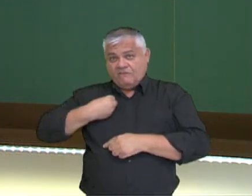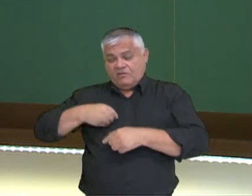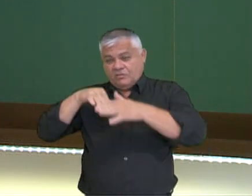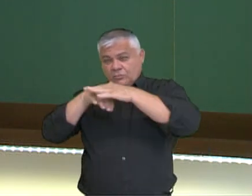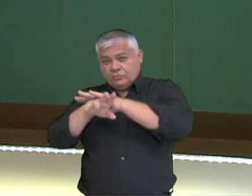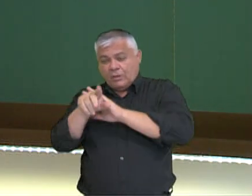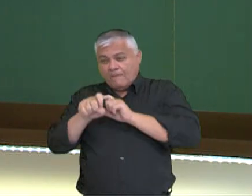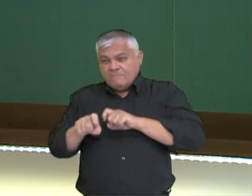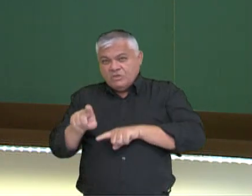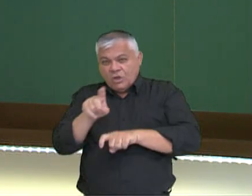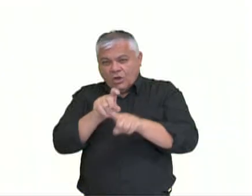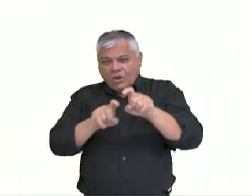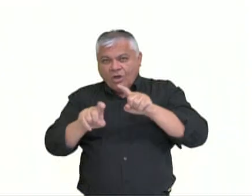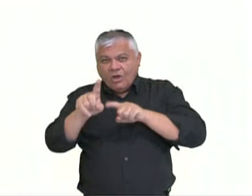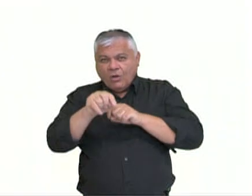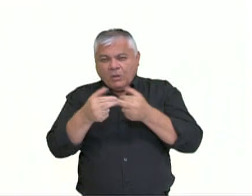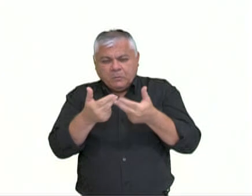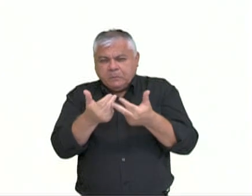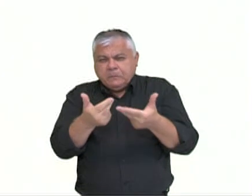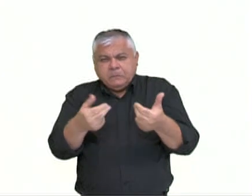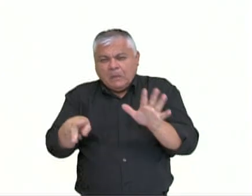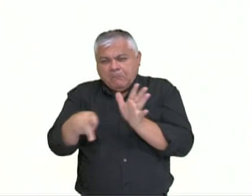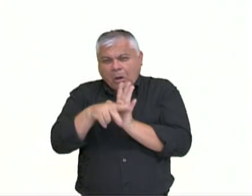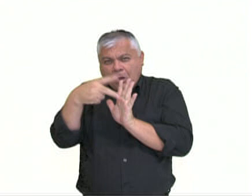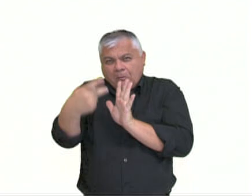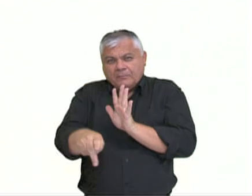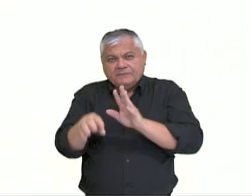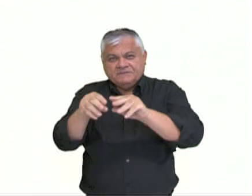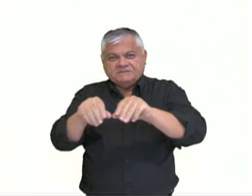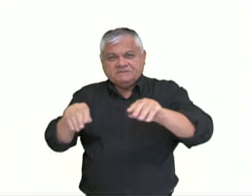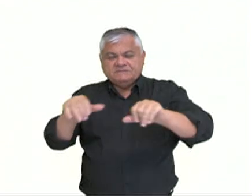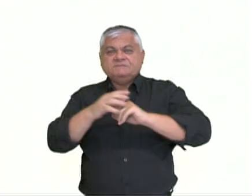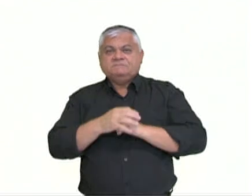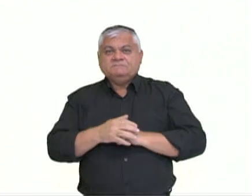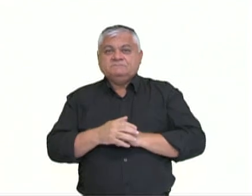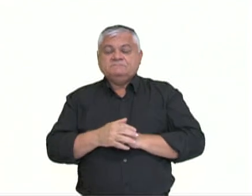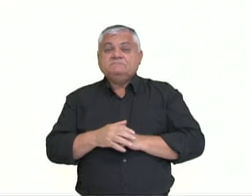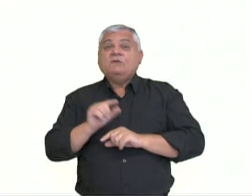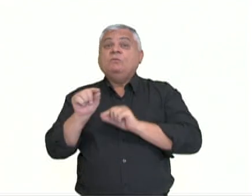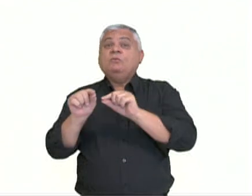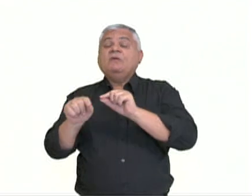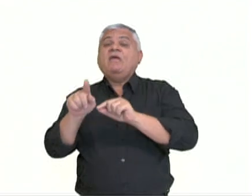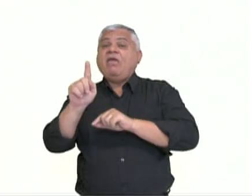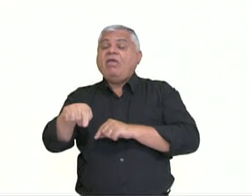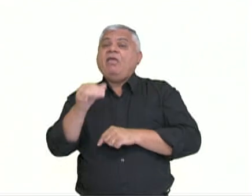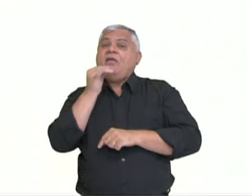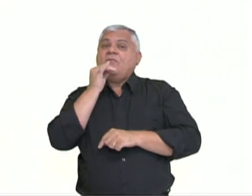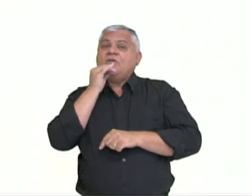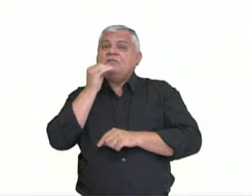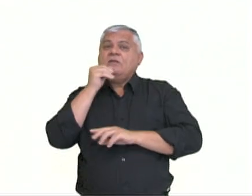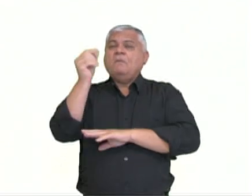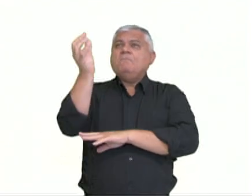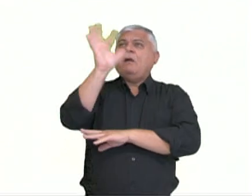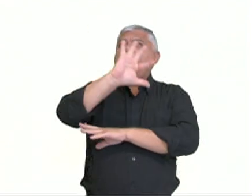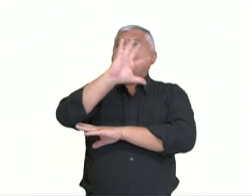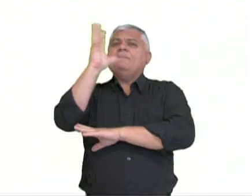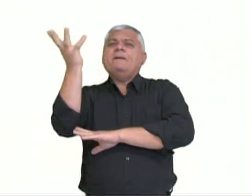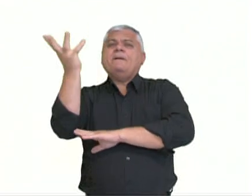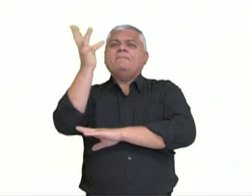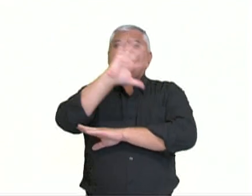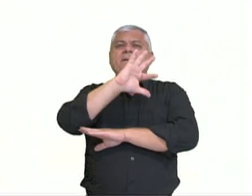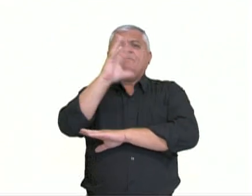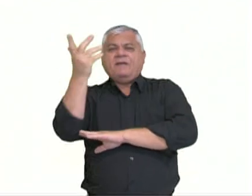minhocas e outros tantos animais que habitam no solo. Ele é resultante do processo de intemperismo, ou seja, da